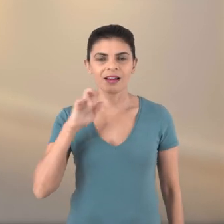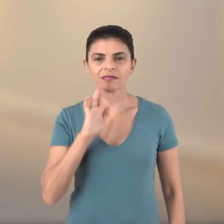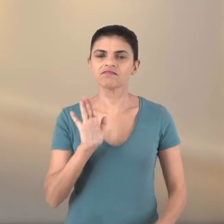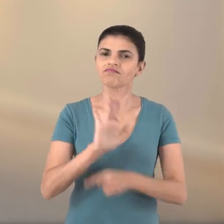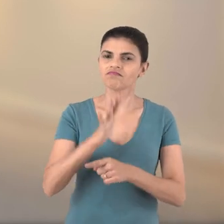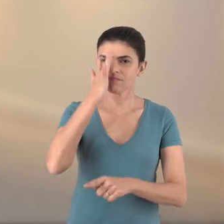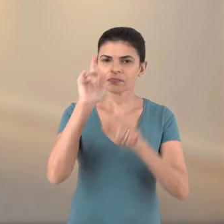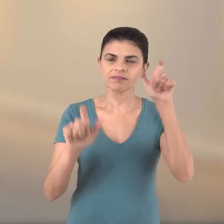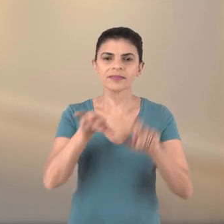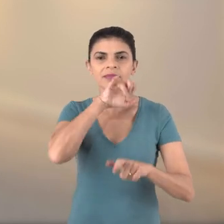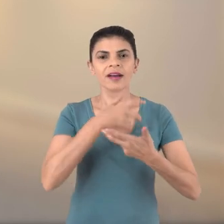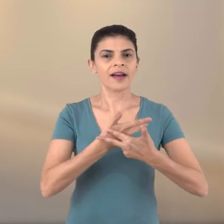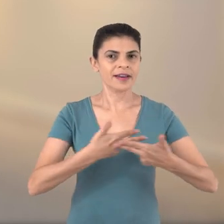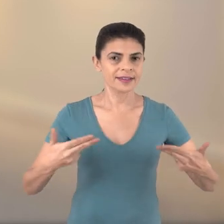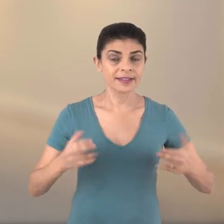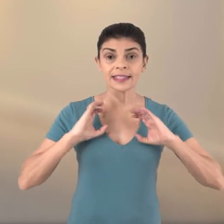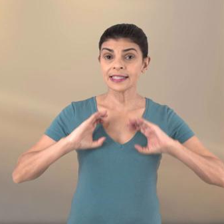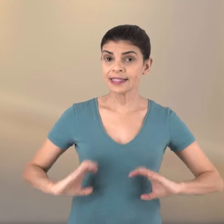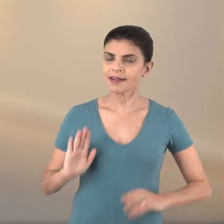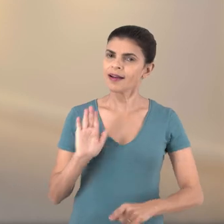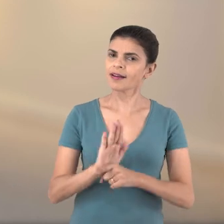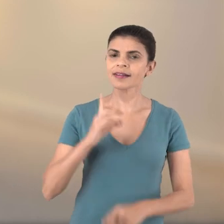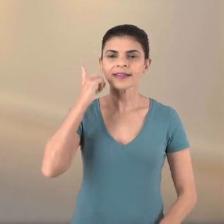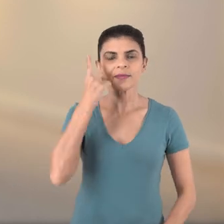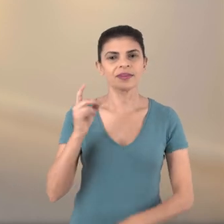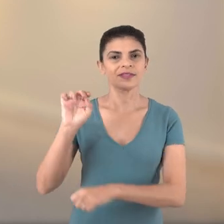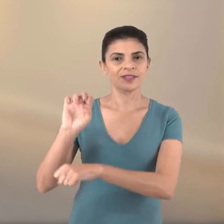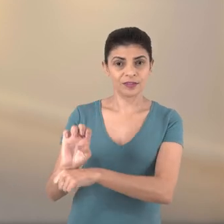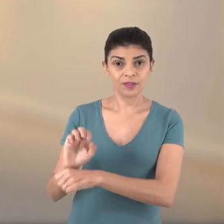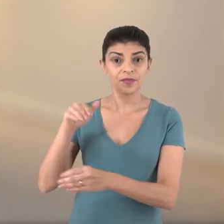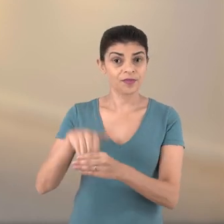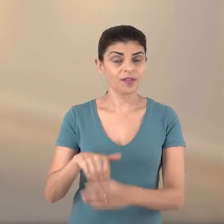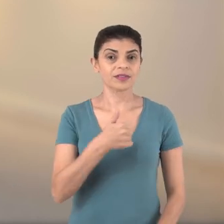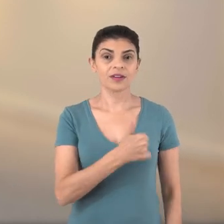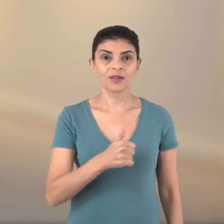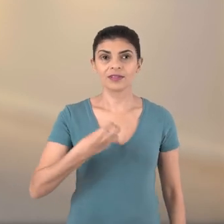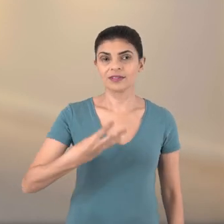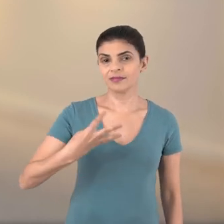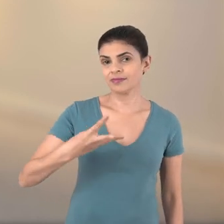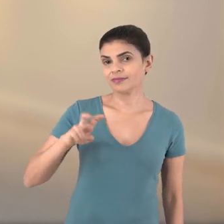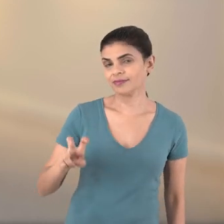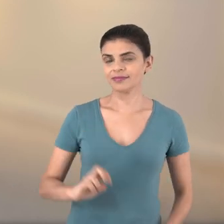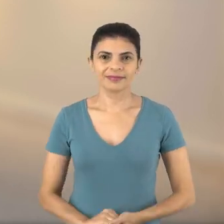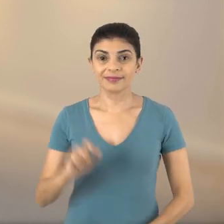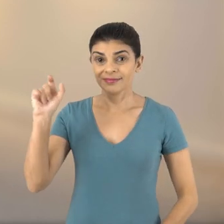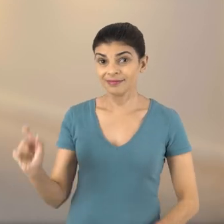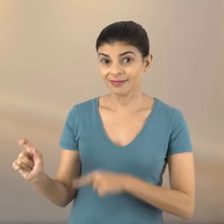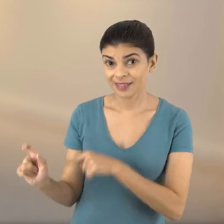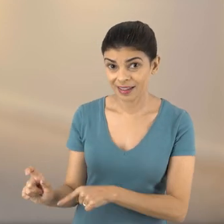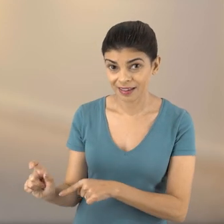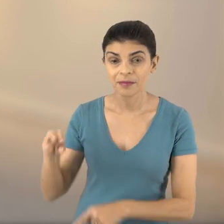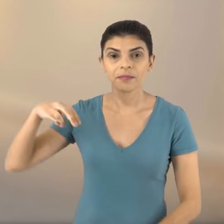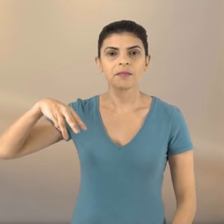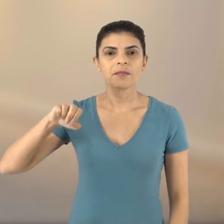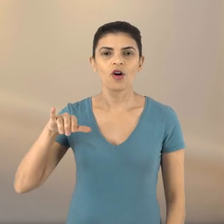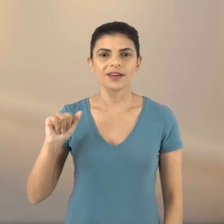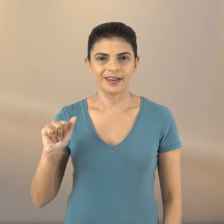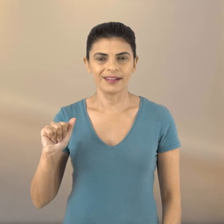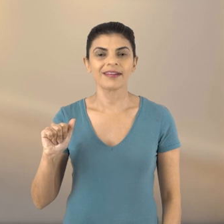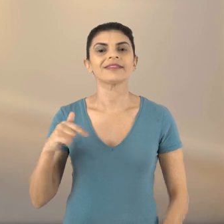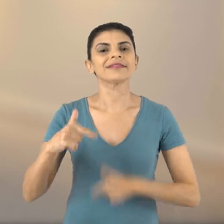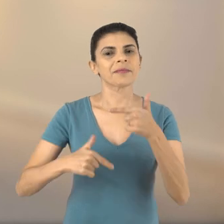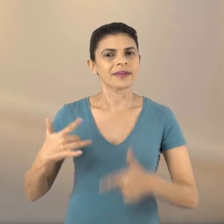pelos vulneráveis e pela causa animal. Fiz como cidadã e farei como deputada estadual. Vote 11345. Sou Mônica Fonseca da